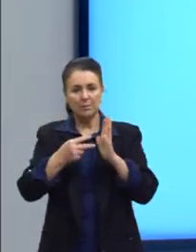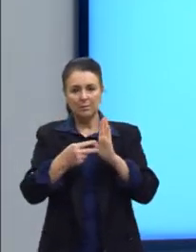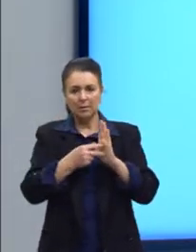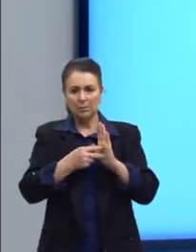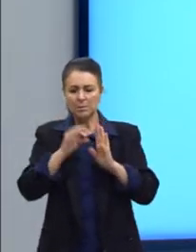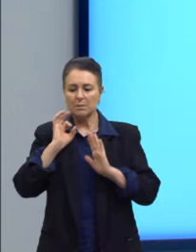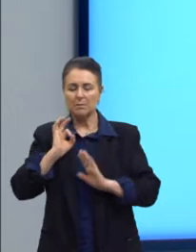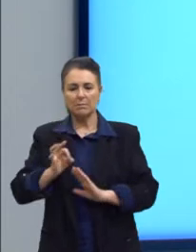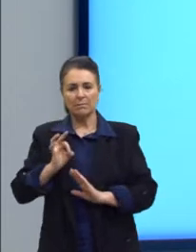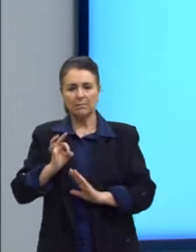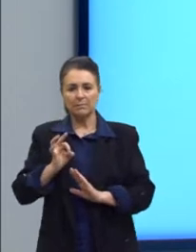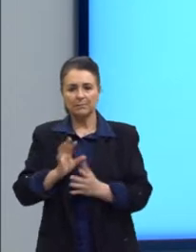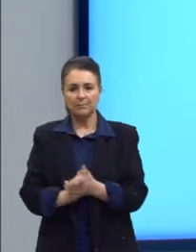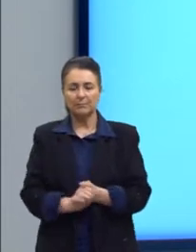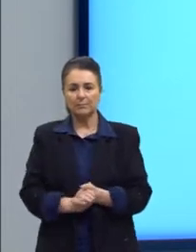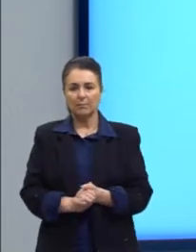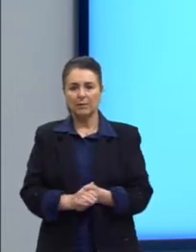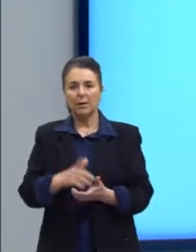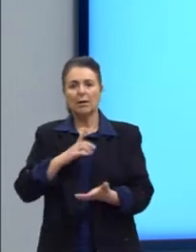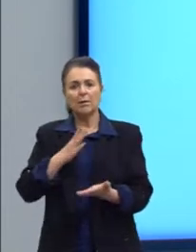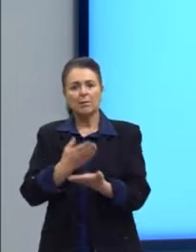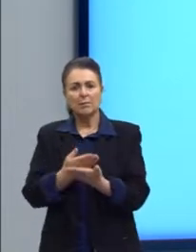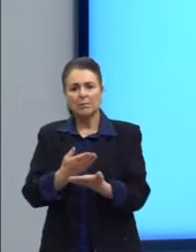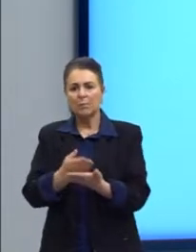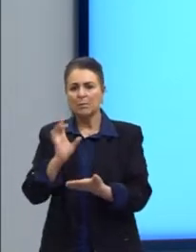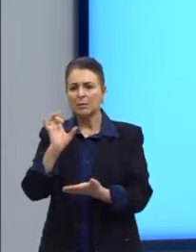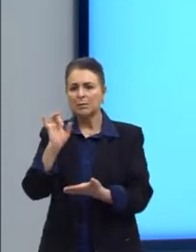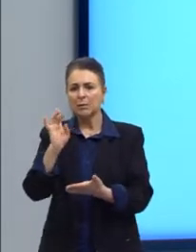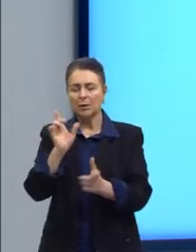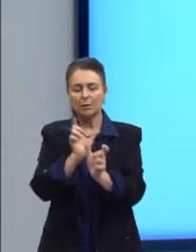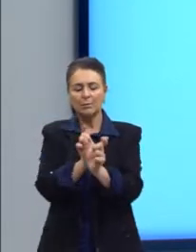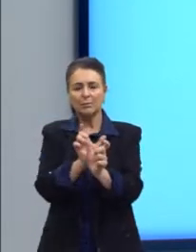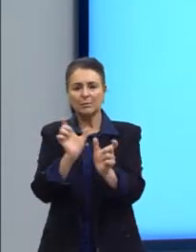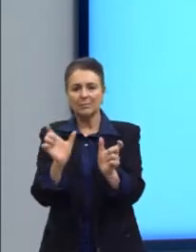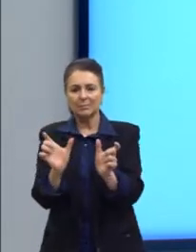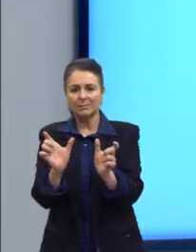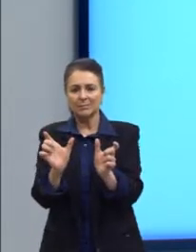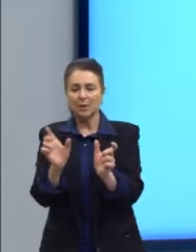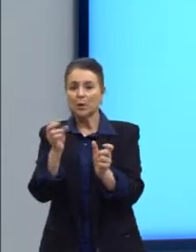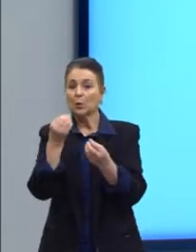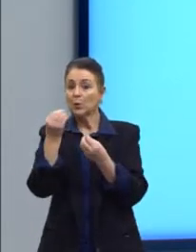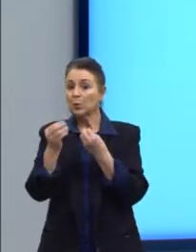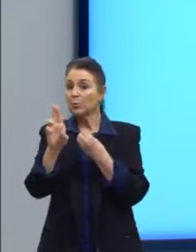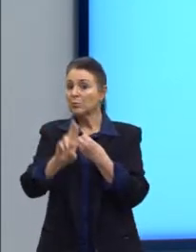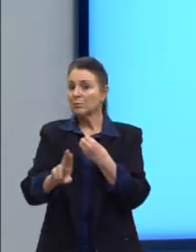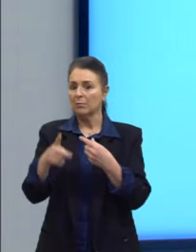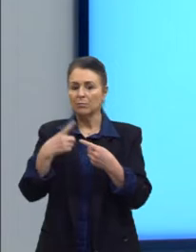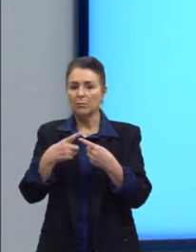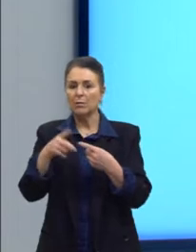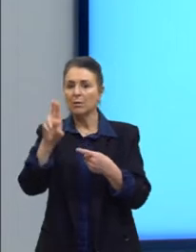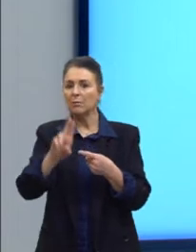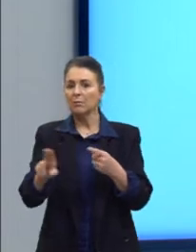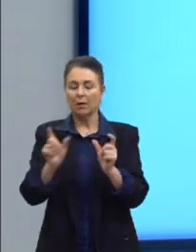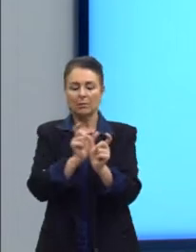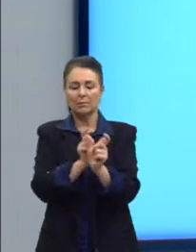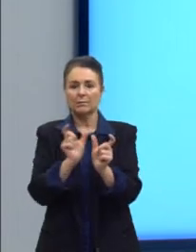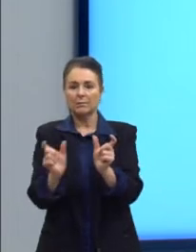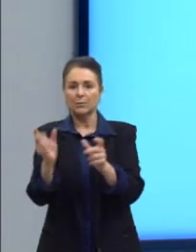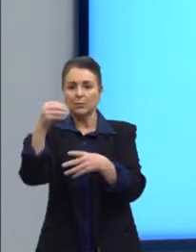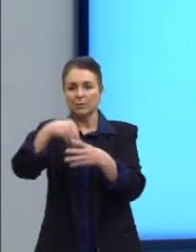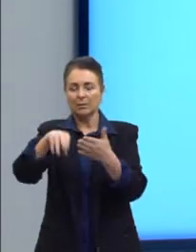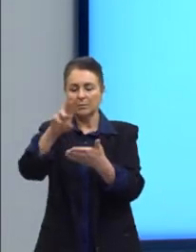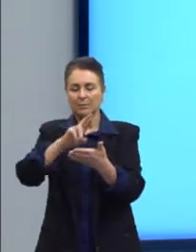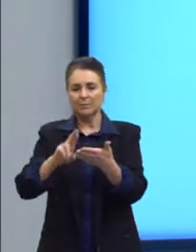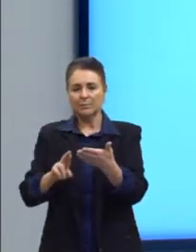exato, nós temos uma aula só sobre os sinônimos, como usar e por que usar os sinônimos na redação e